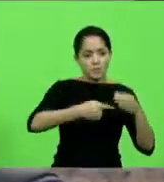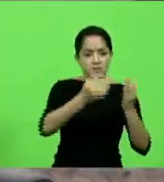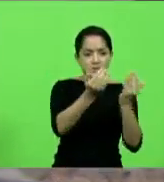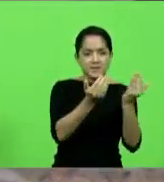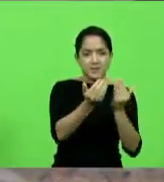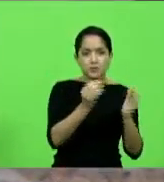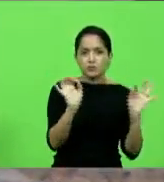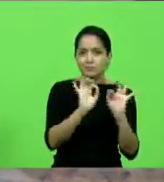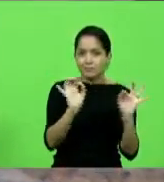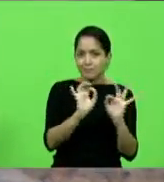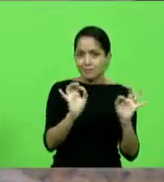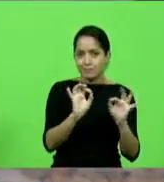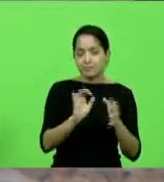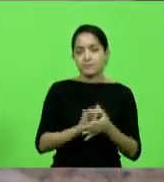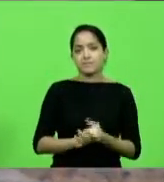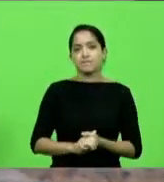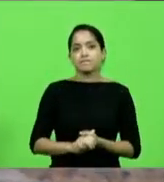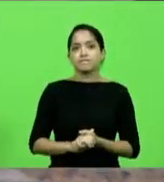já estavam constituídas.